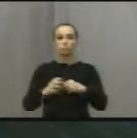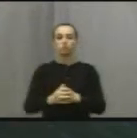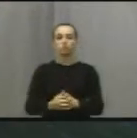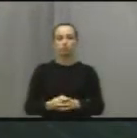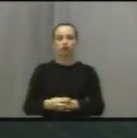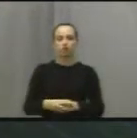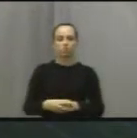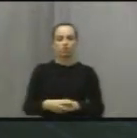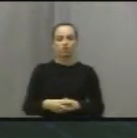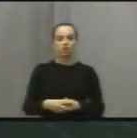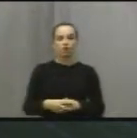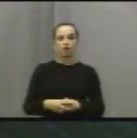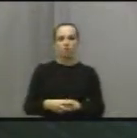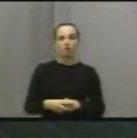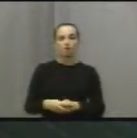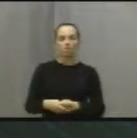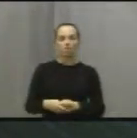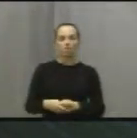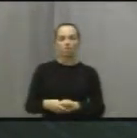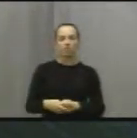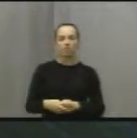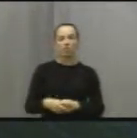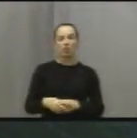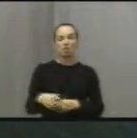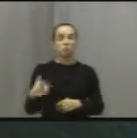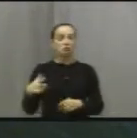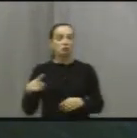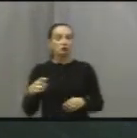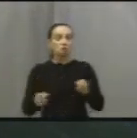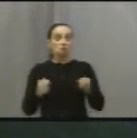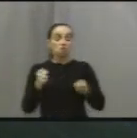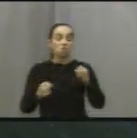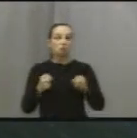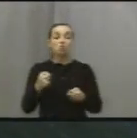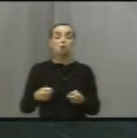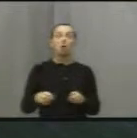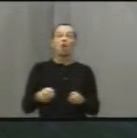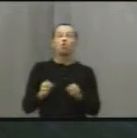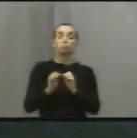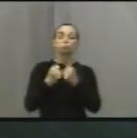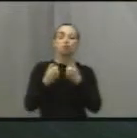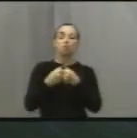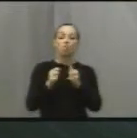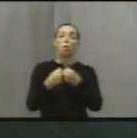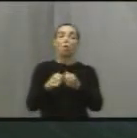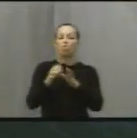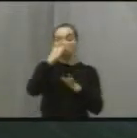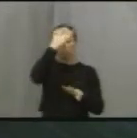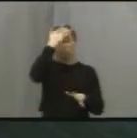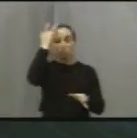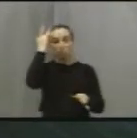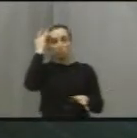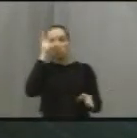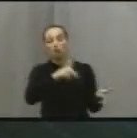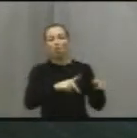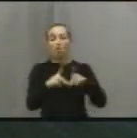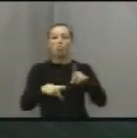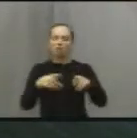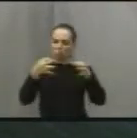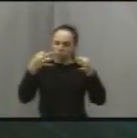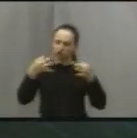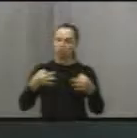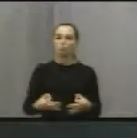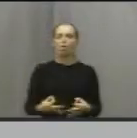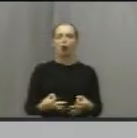E uma solução para não ter carro é ter transporte coletivo adequado. Então está aí um projeto do